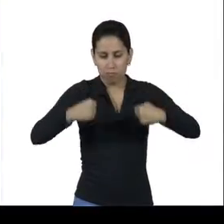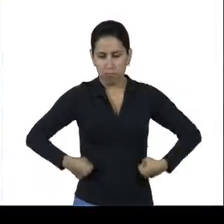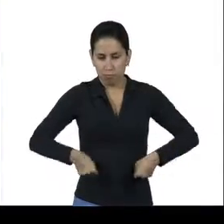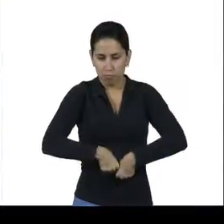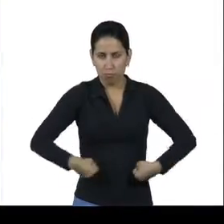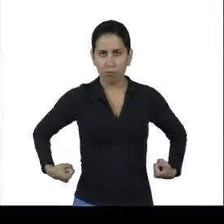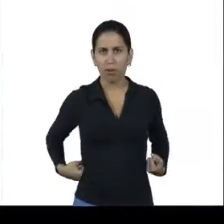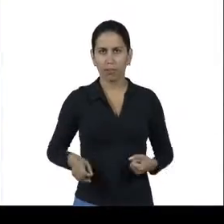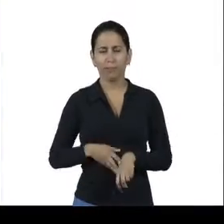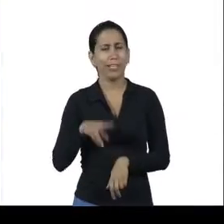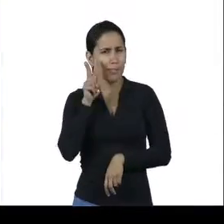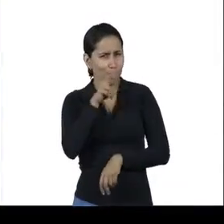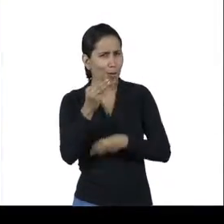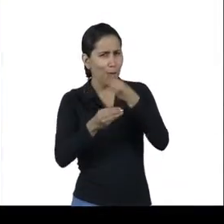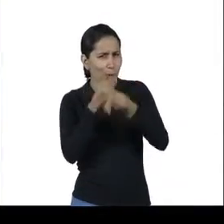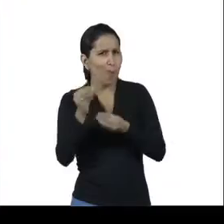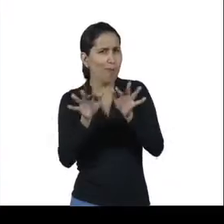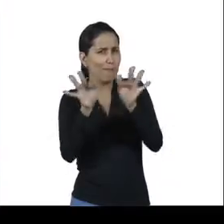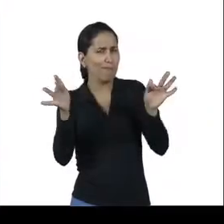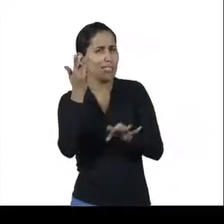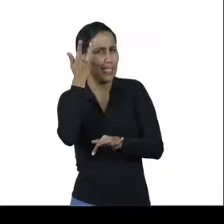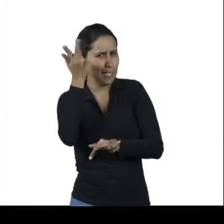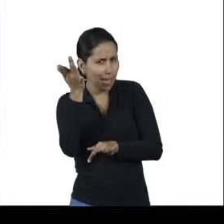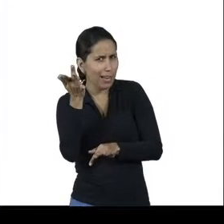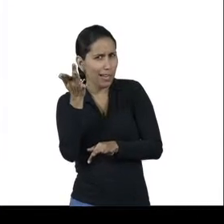Então já sabe, nada de improviso.